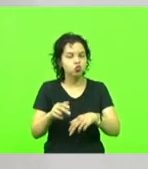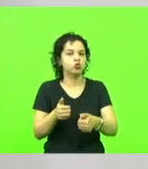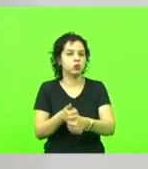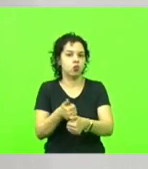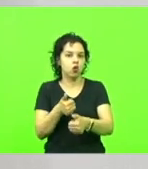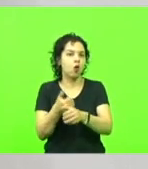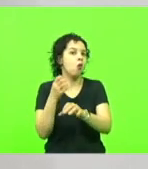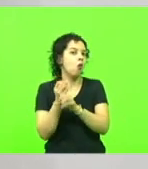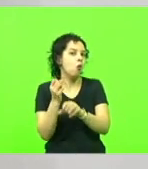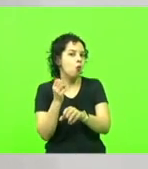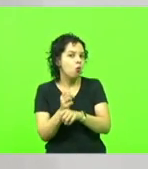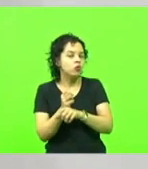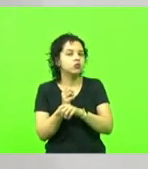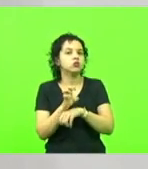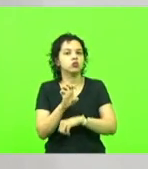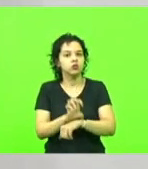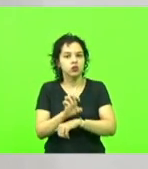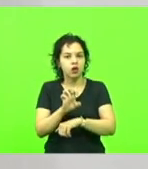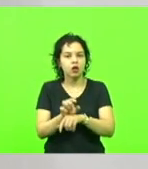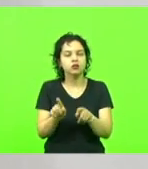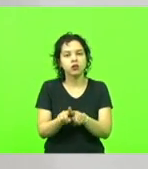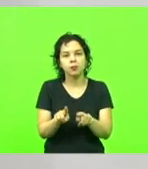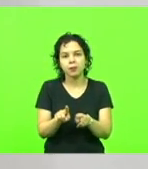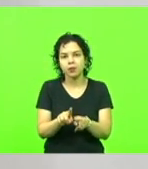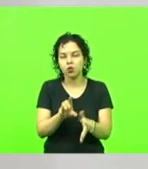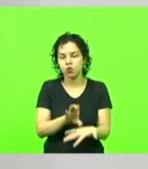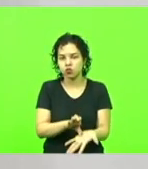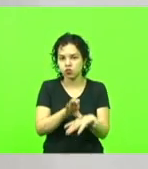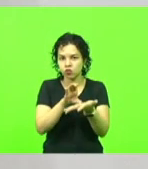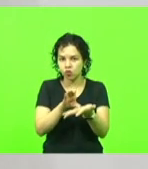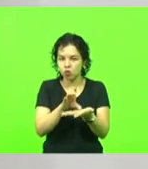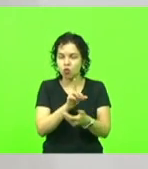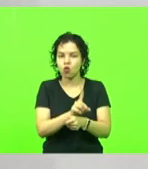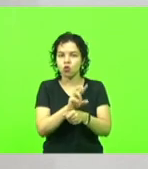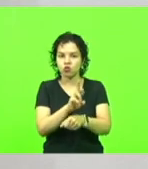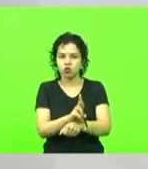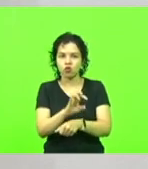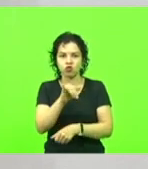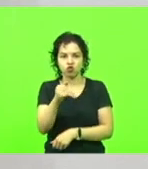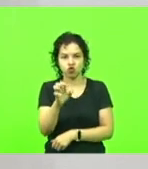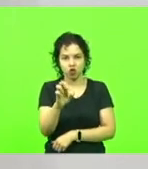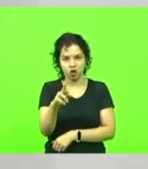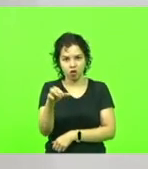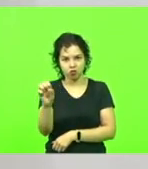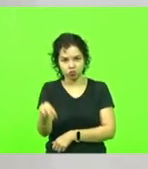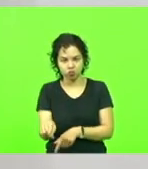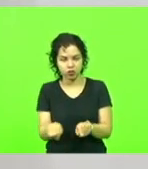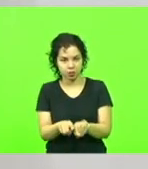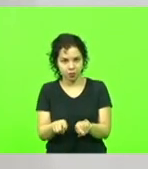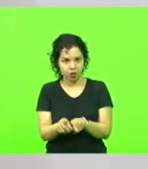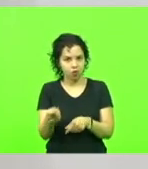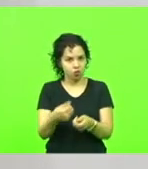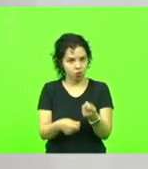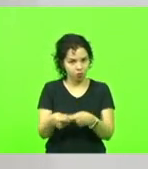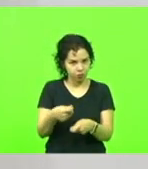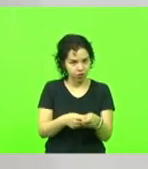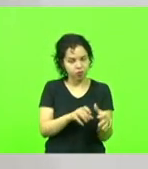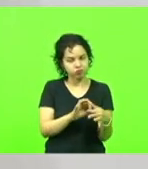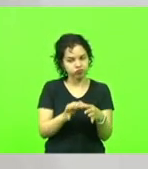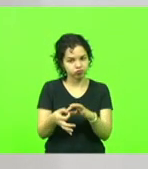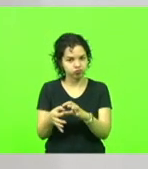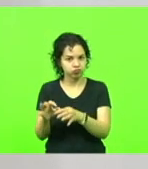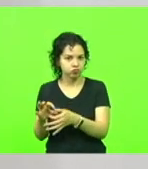com o conselheiro doutor Gerson Sica, e também economistas ligados ao DIES e ao Núcleo de Estudos